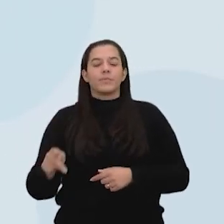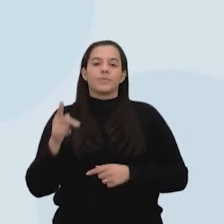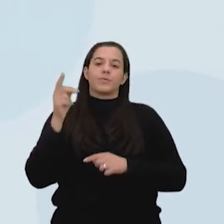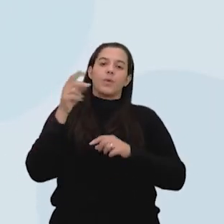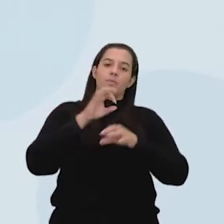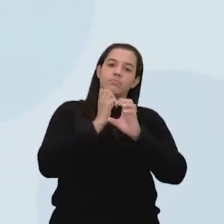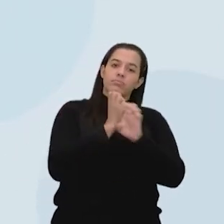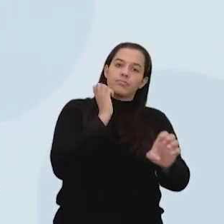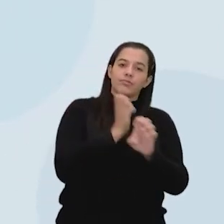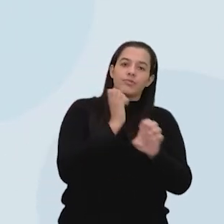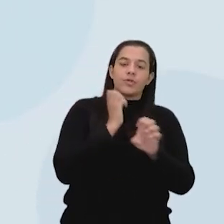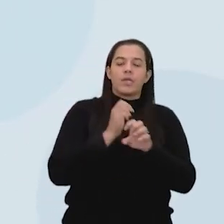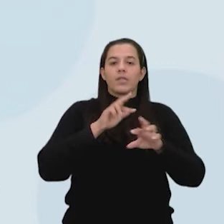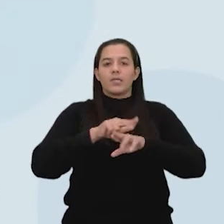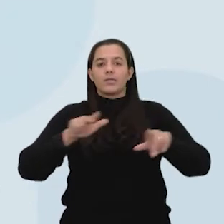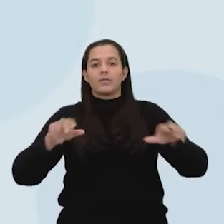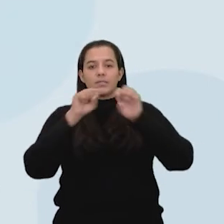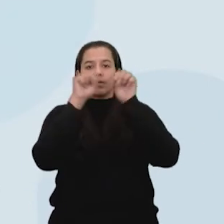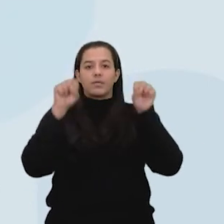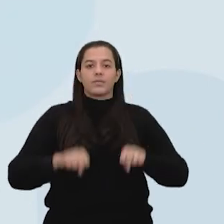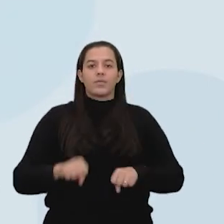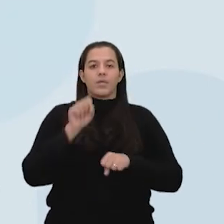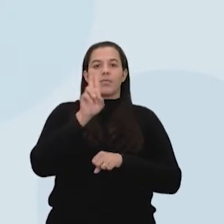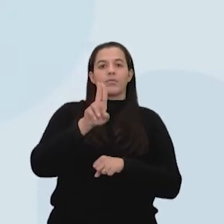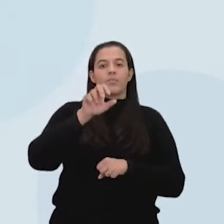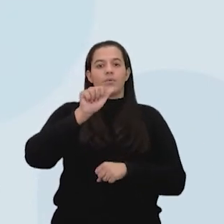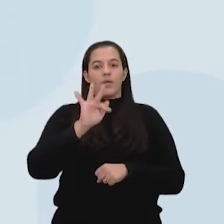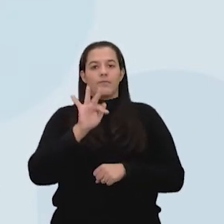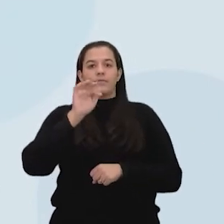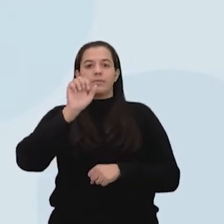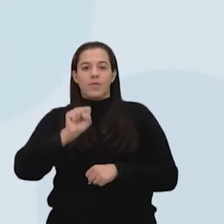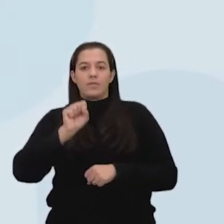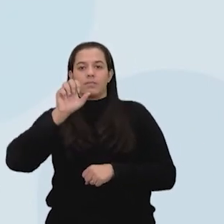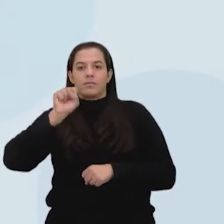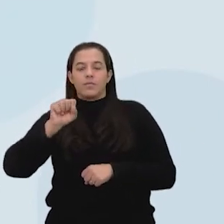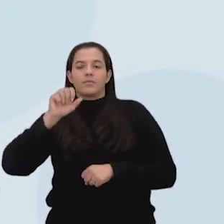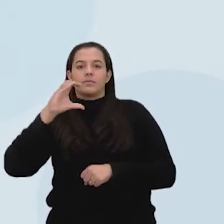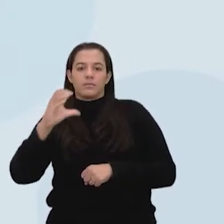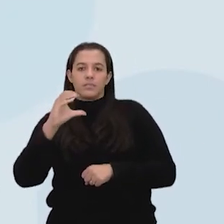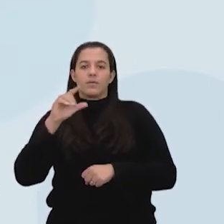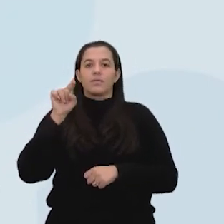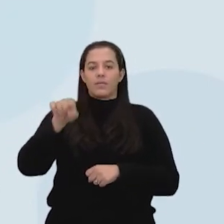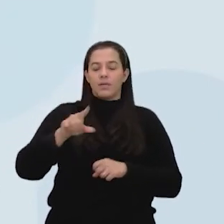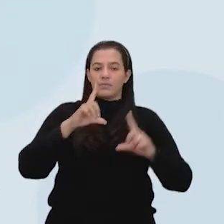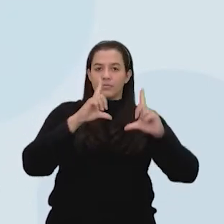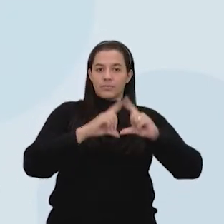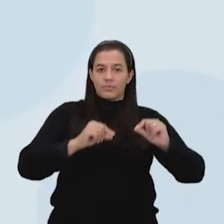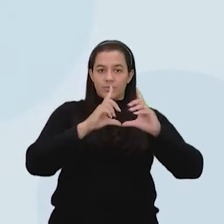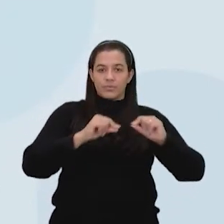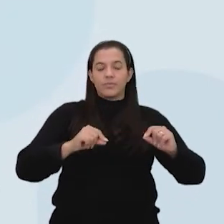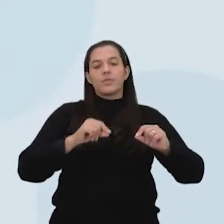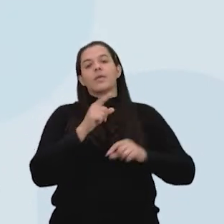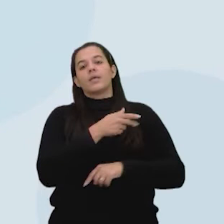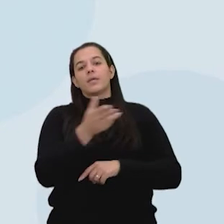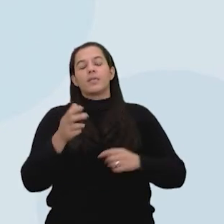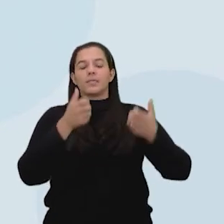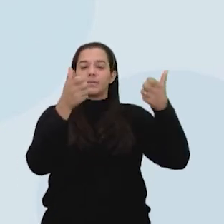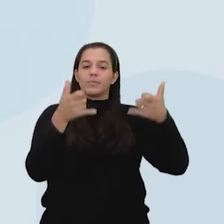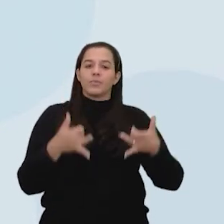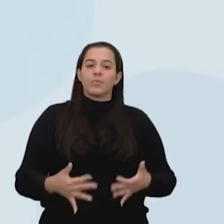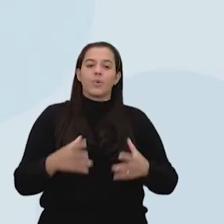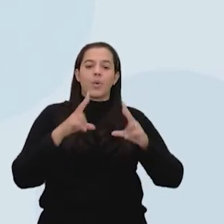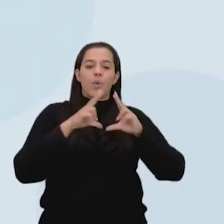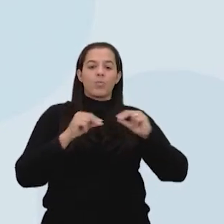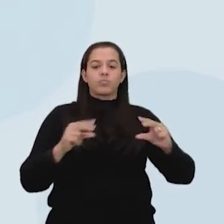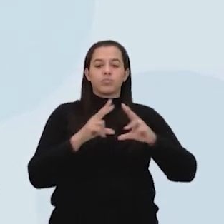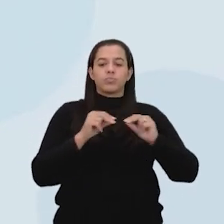Engenharia de Produção e Sistemas da UFSC, a Universidade Federal de Santa Catarina, lembra que sempre que um